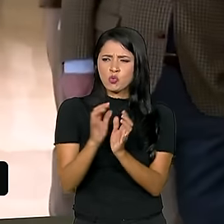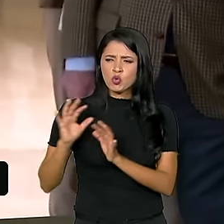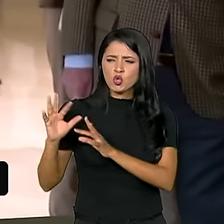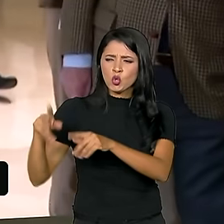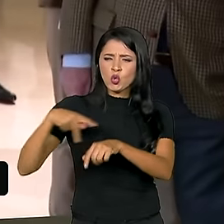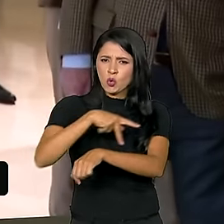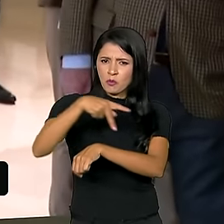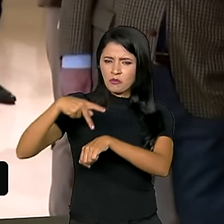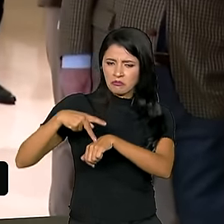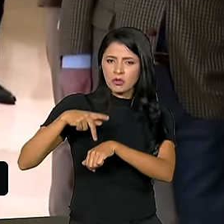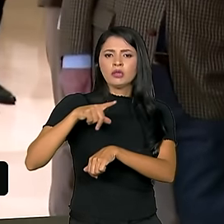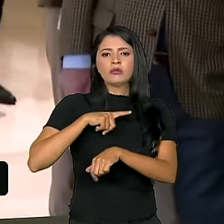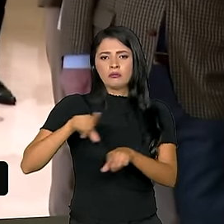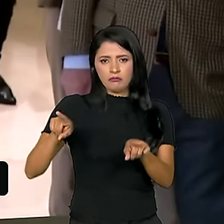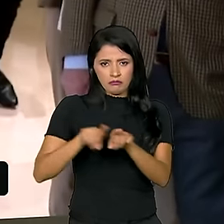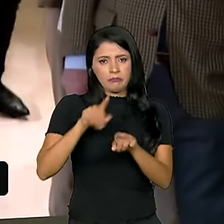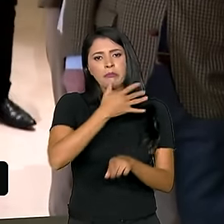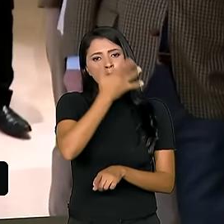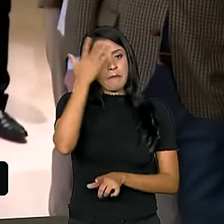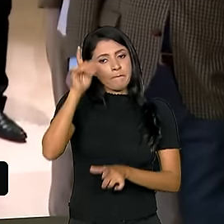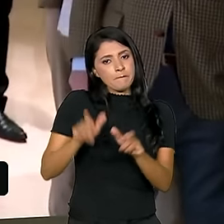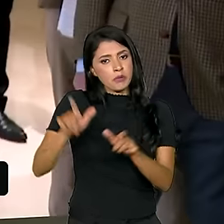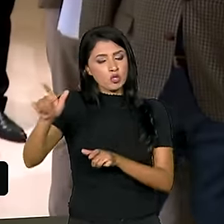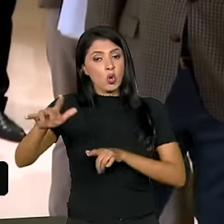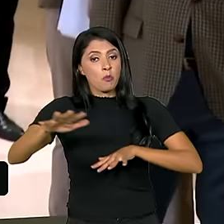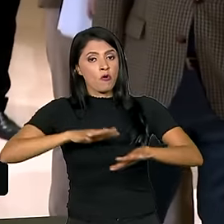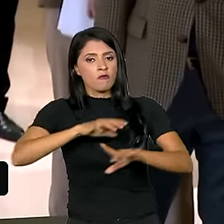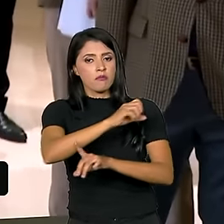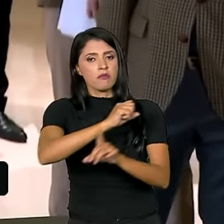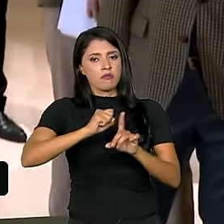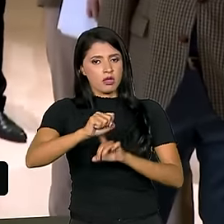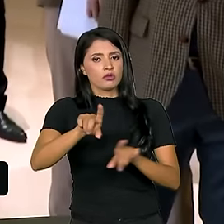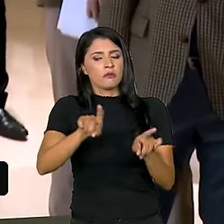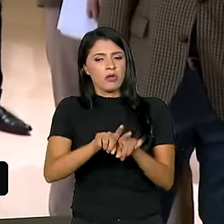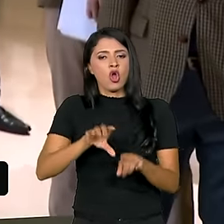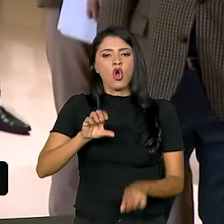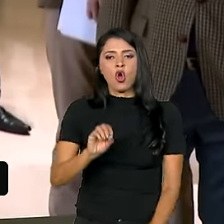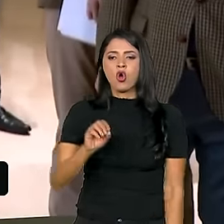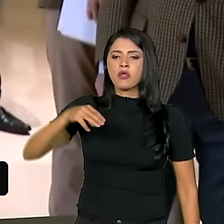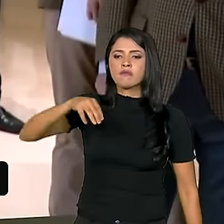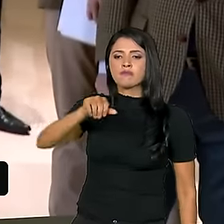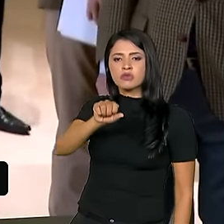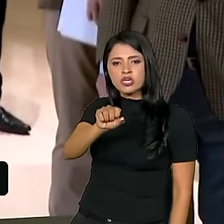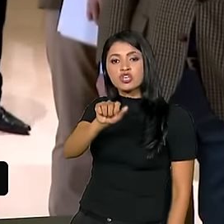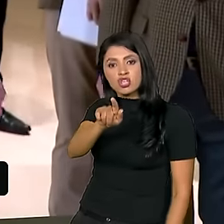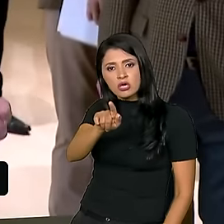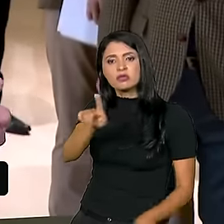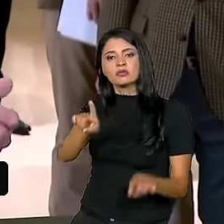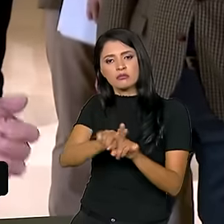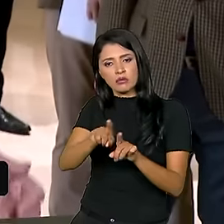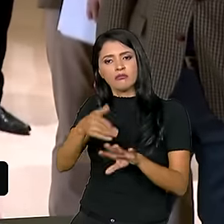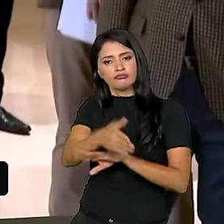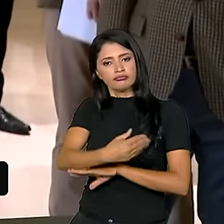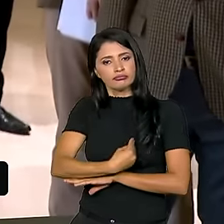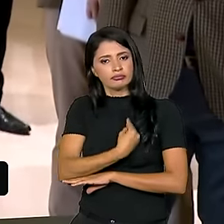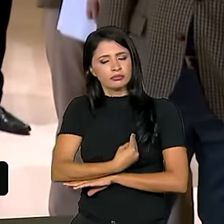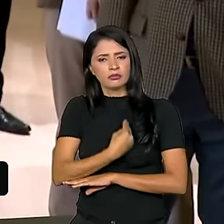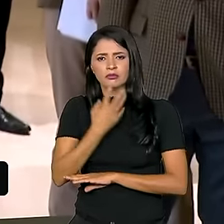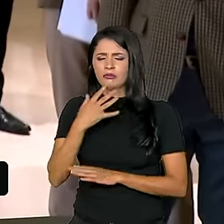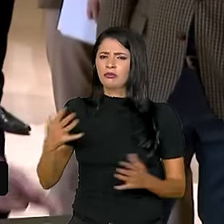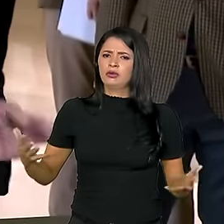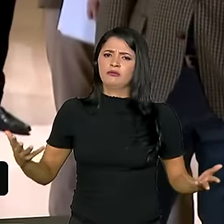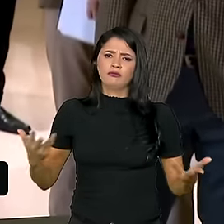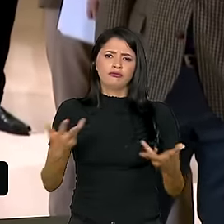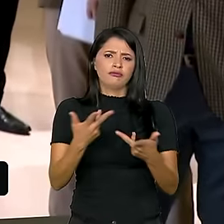muita gente do movimento social, muita gente, sabe, de ONGs, sabe, eu acho isso extraordinário.